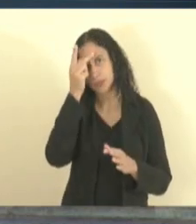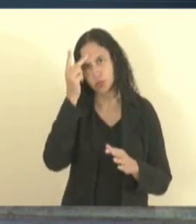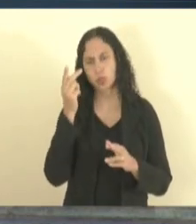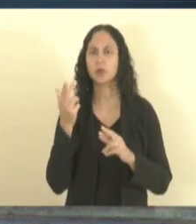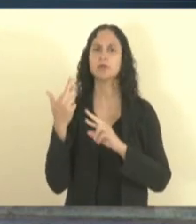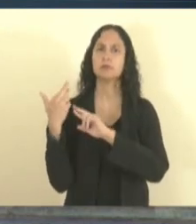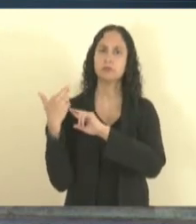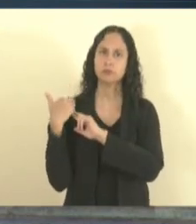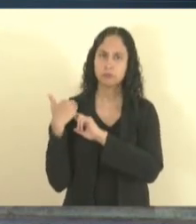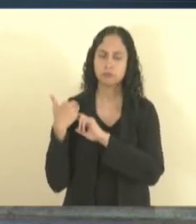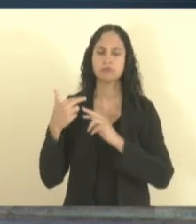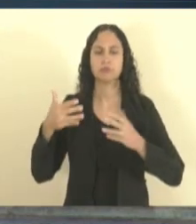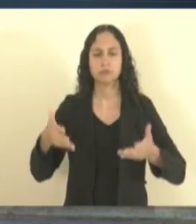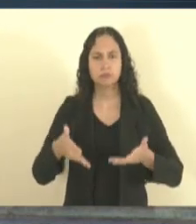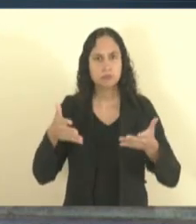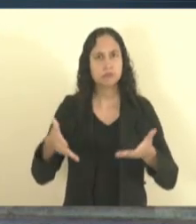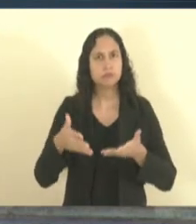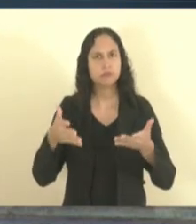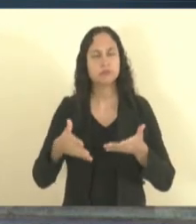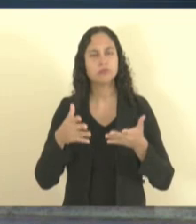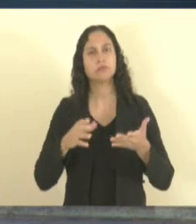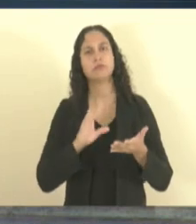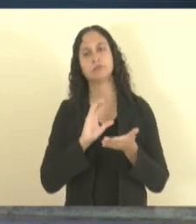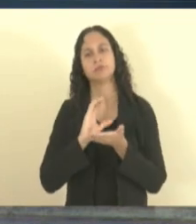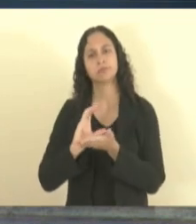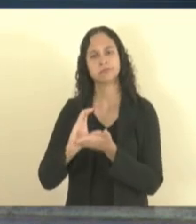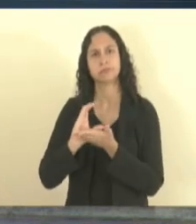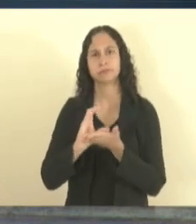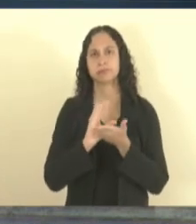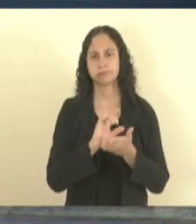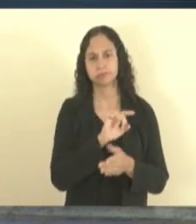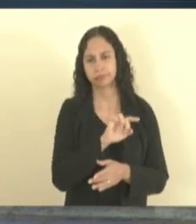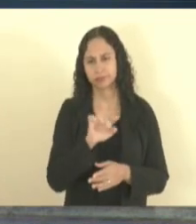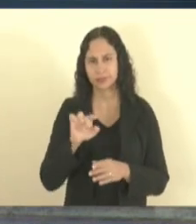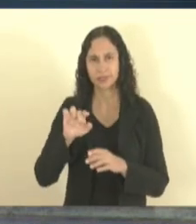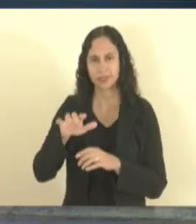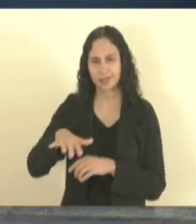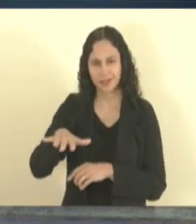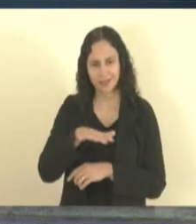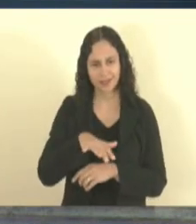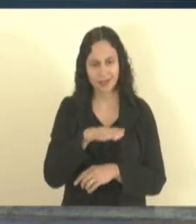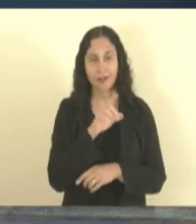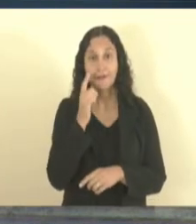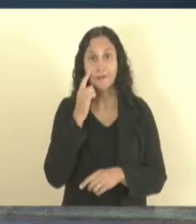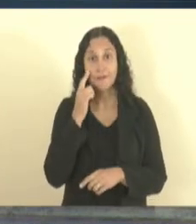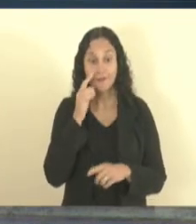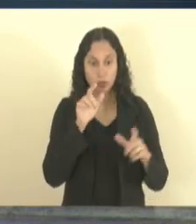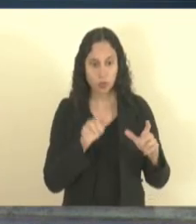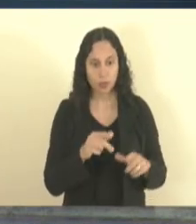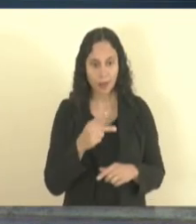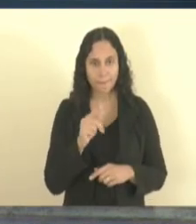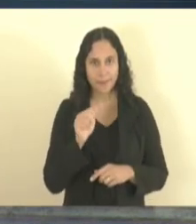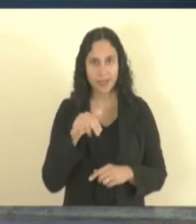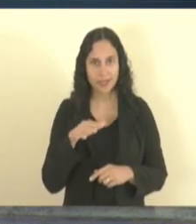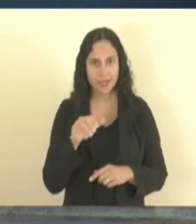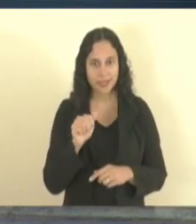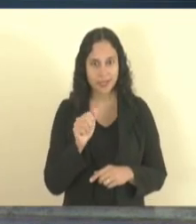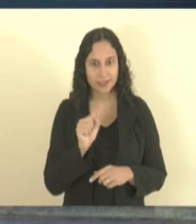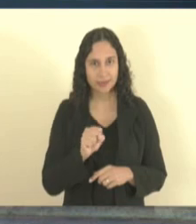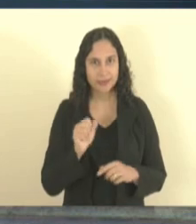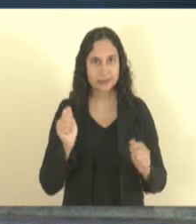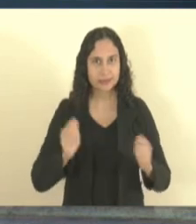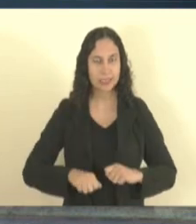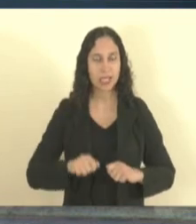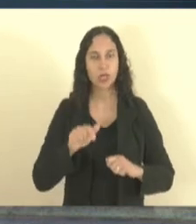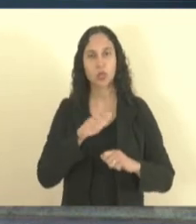que vão fomentar as cadeias produtivas, a gente já vê Pancas aí despontando como potencial o